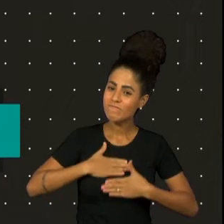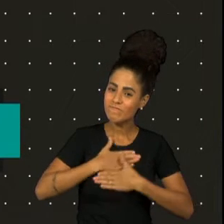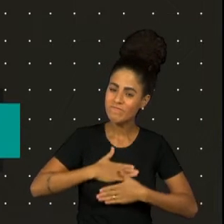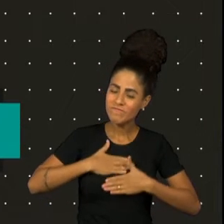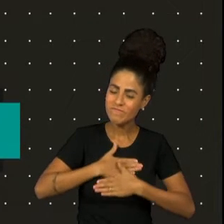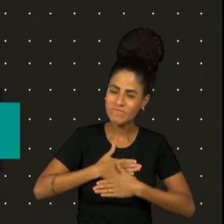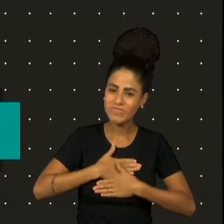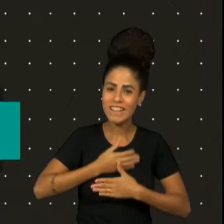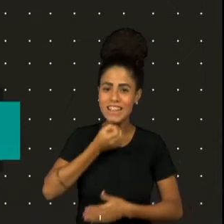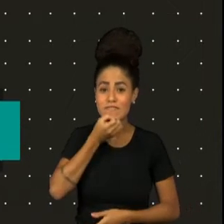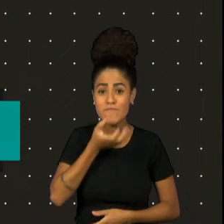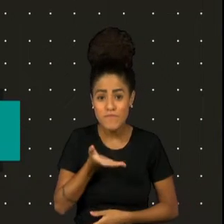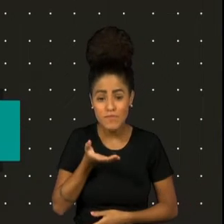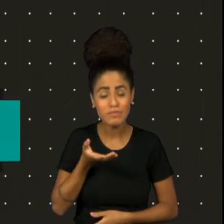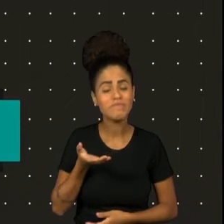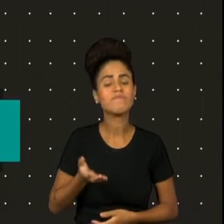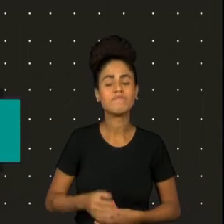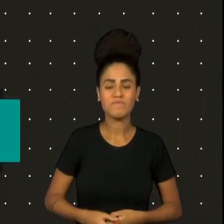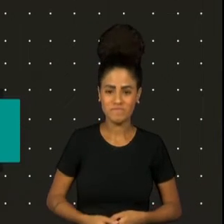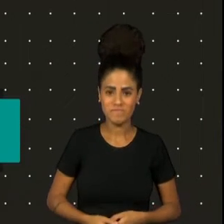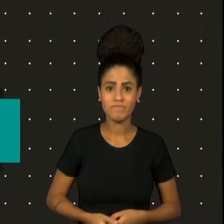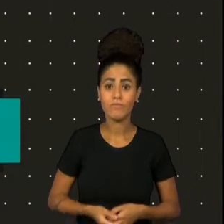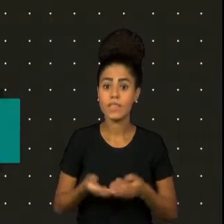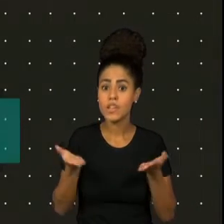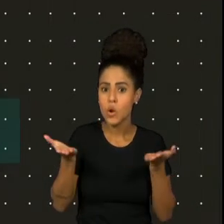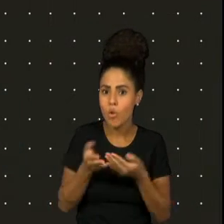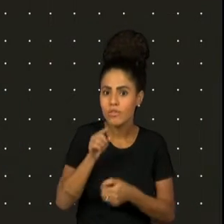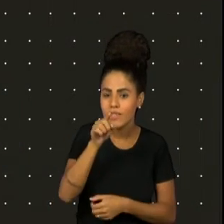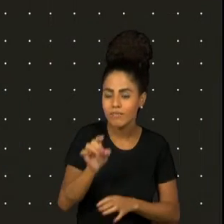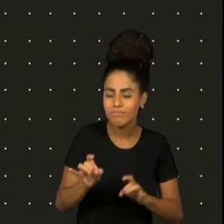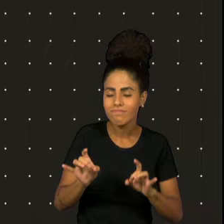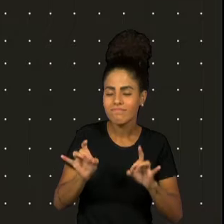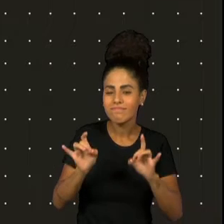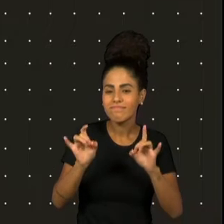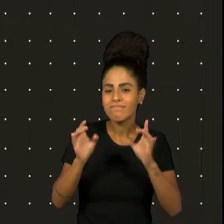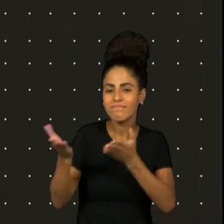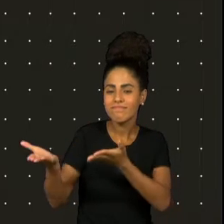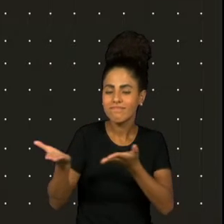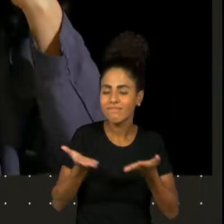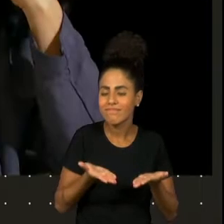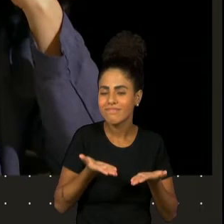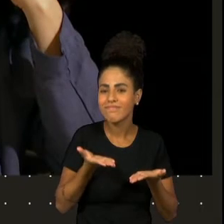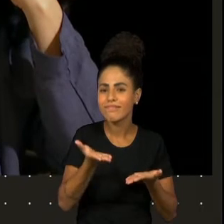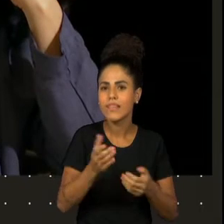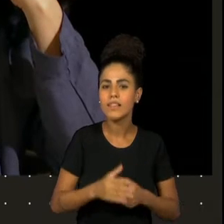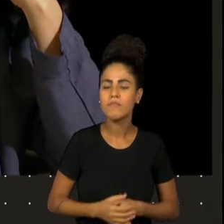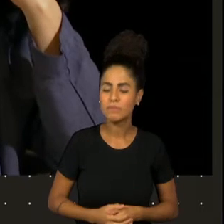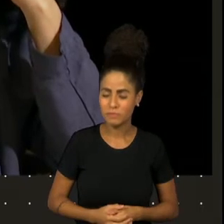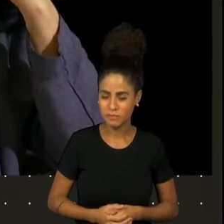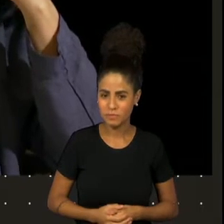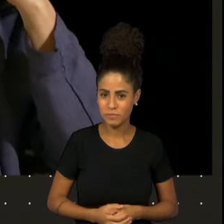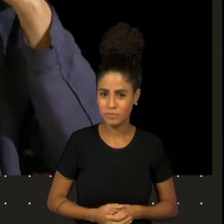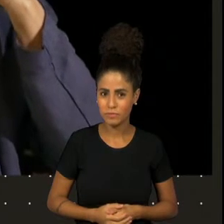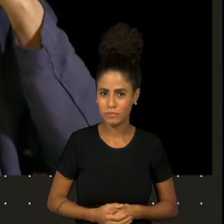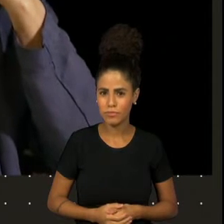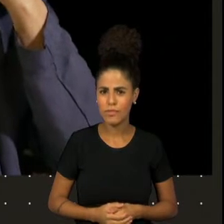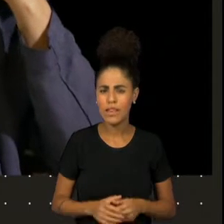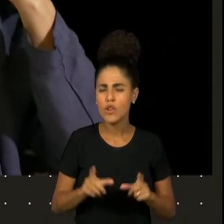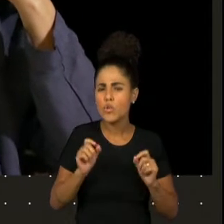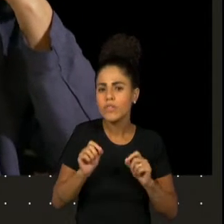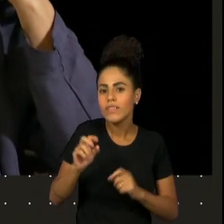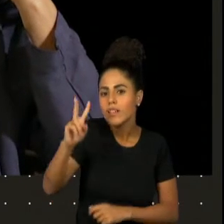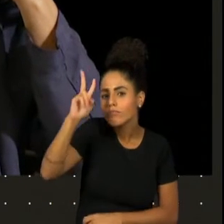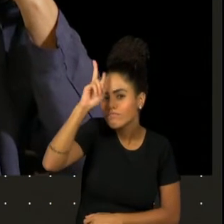Que bom. Que bom que hoje dia é seu. Falar nisso, o que te marcou